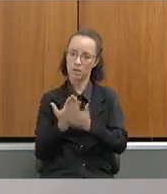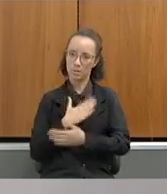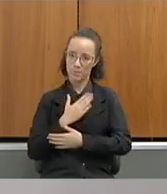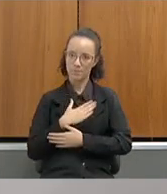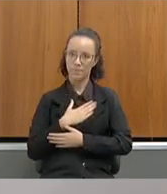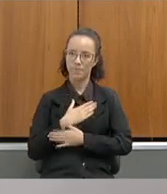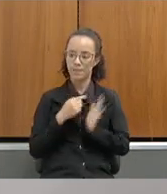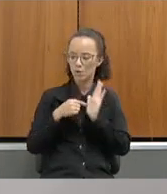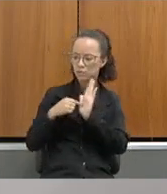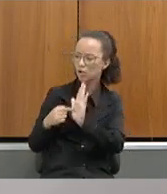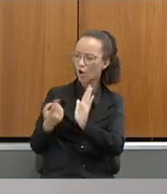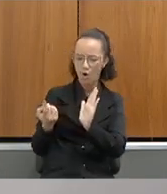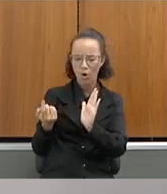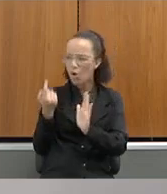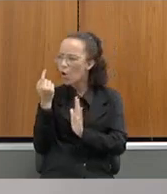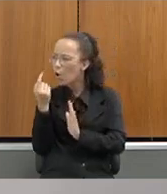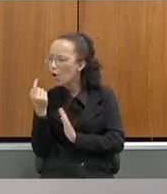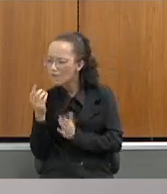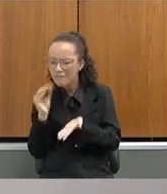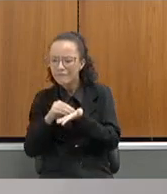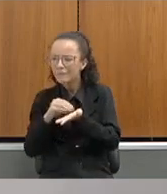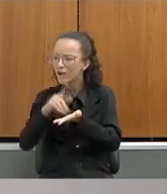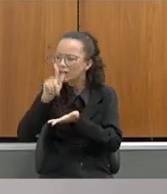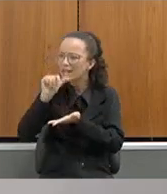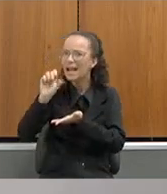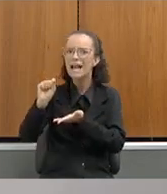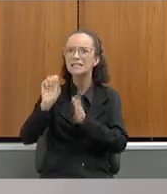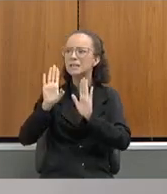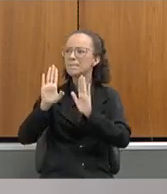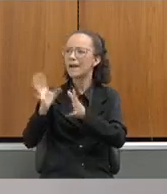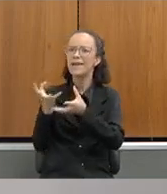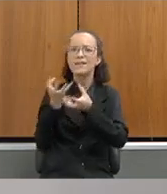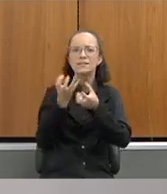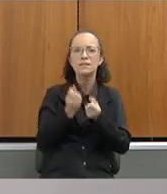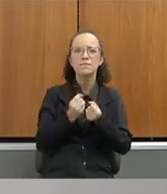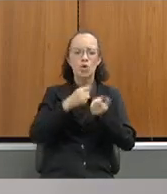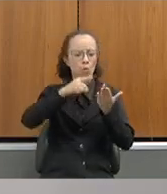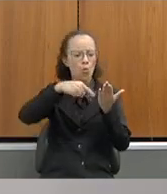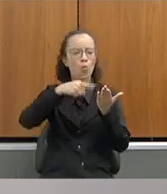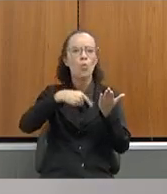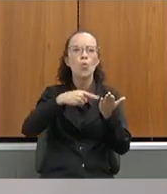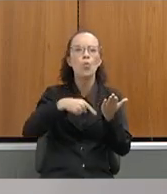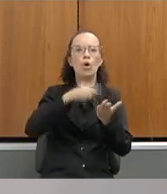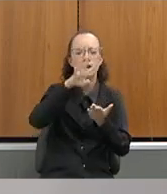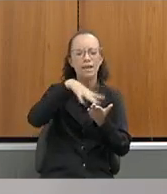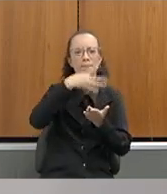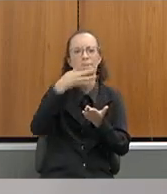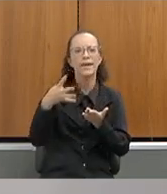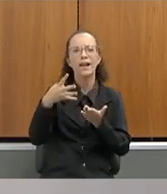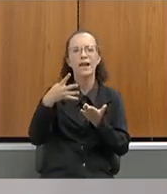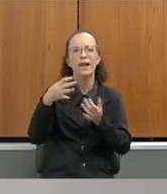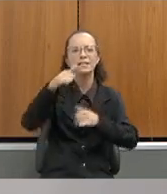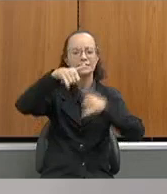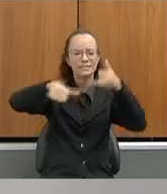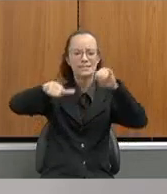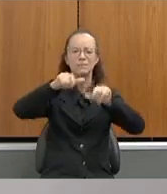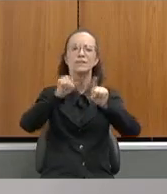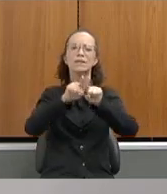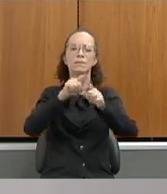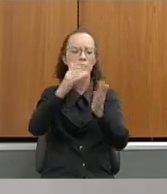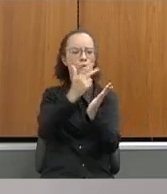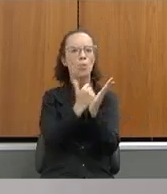ela o que eu tinha recebido. Faltava gás. E eu recebi um caderno de brochurão com a tabela periódica e um mapa de Minas.